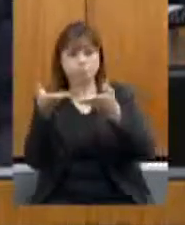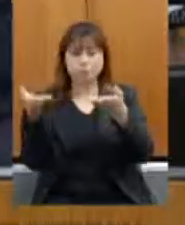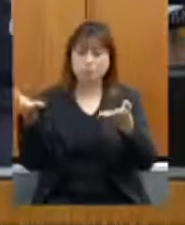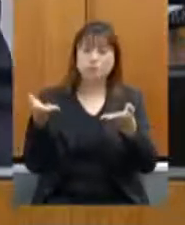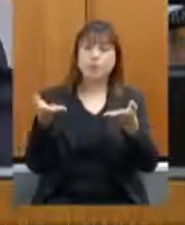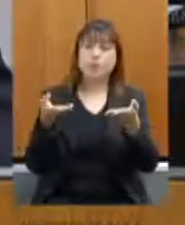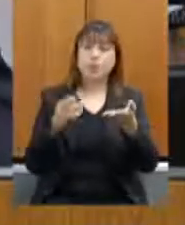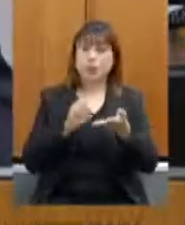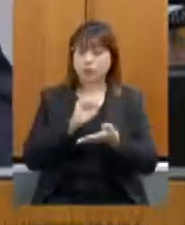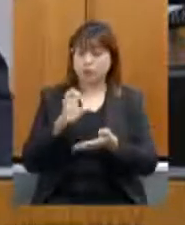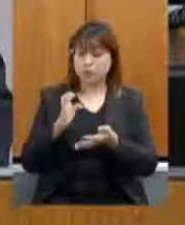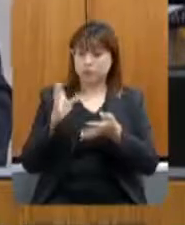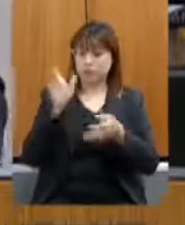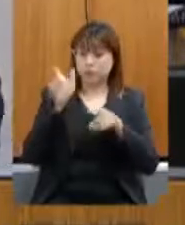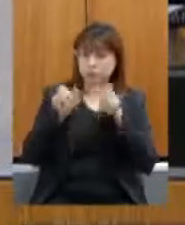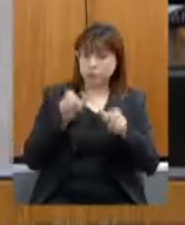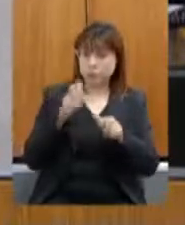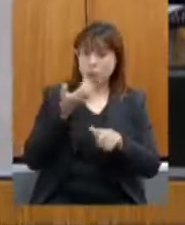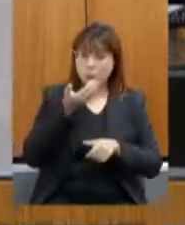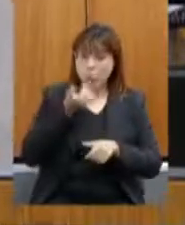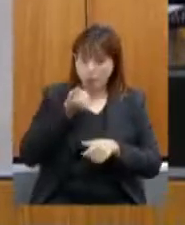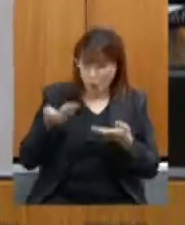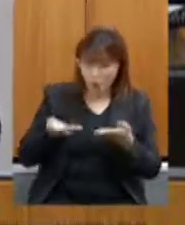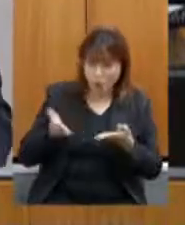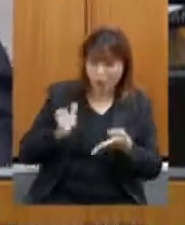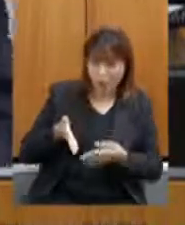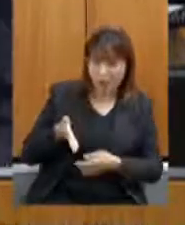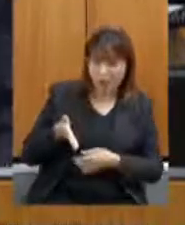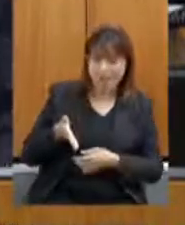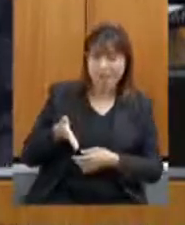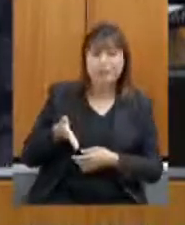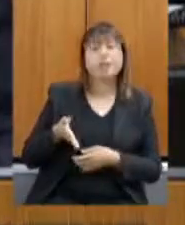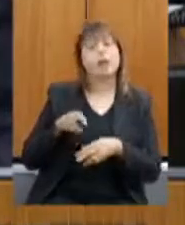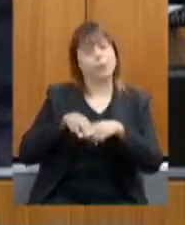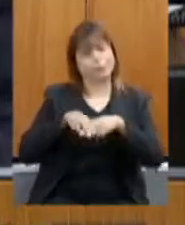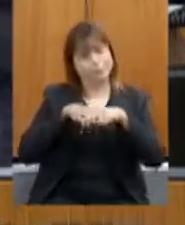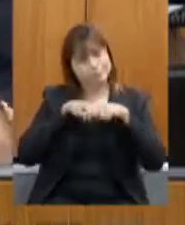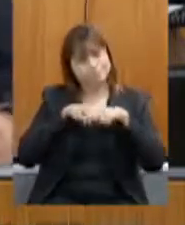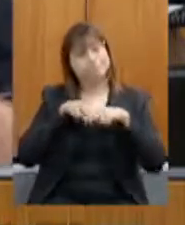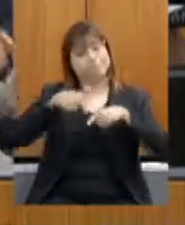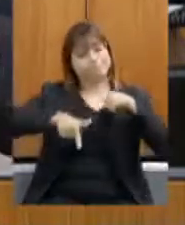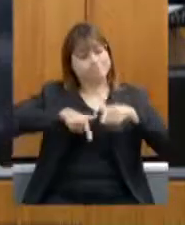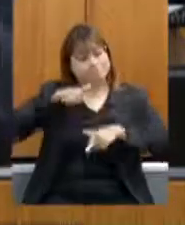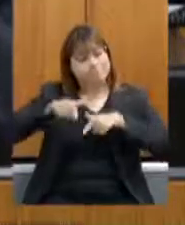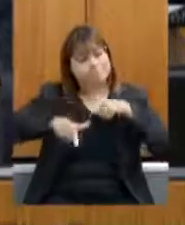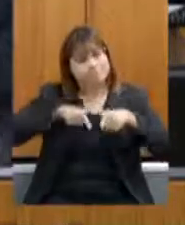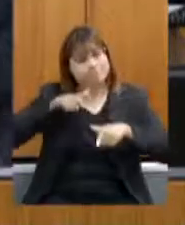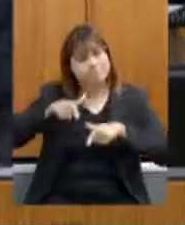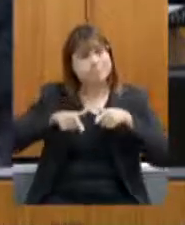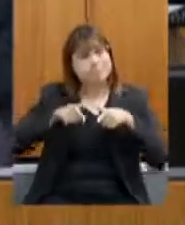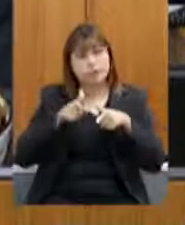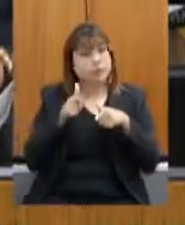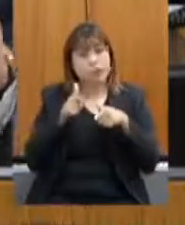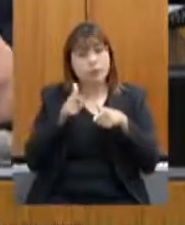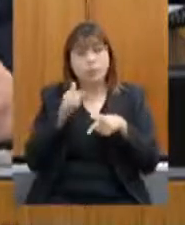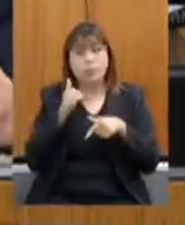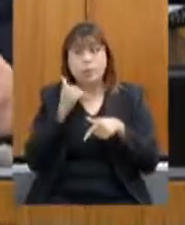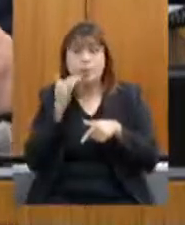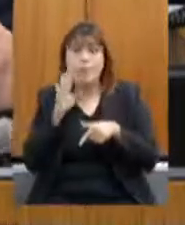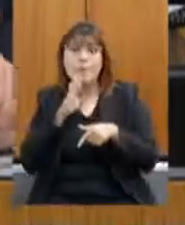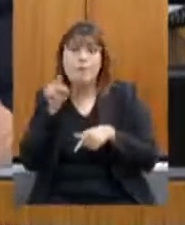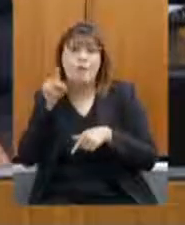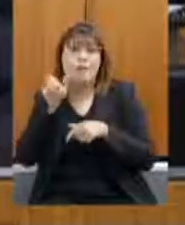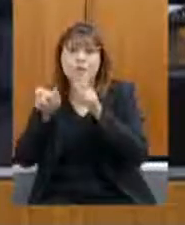pessoas hoje se alimentaram secretária isso é devido ao trabalho anônimo de todos